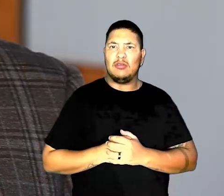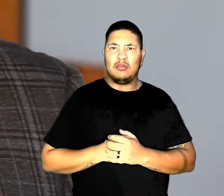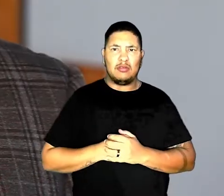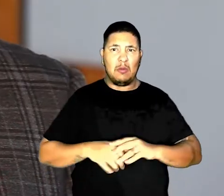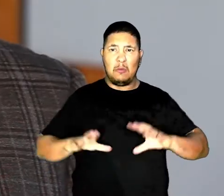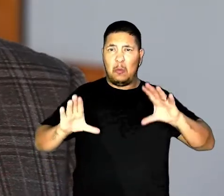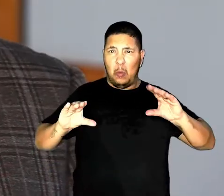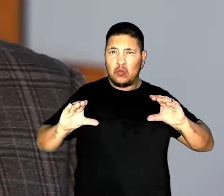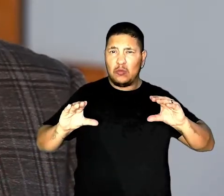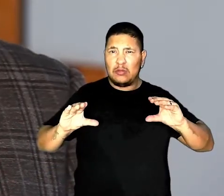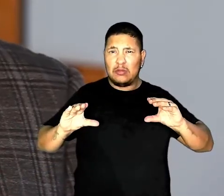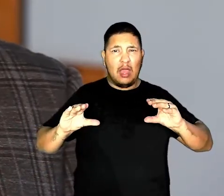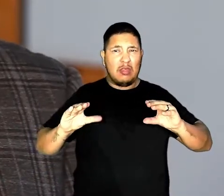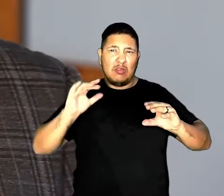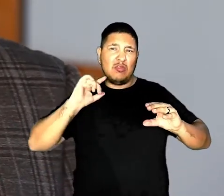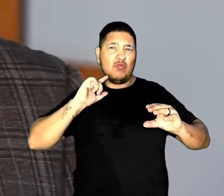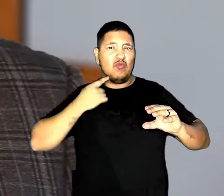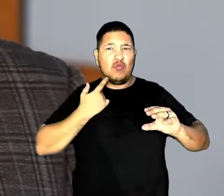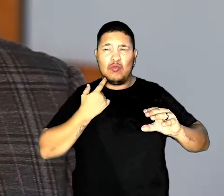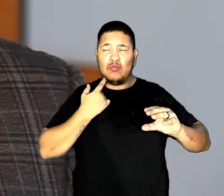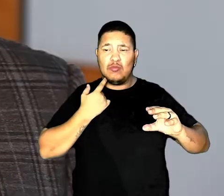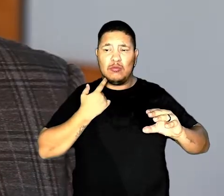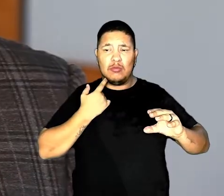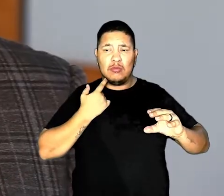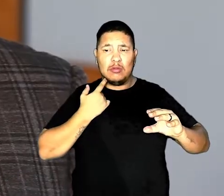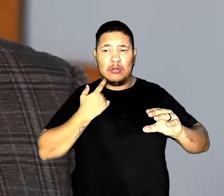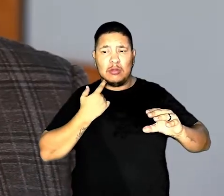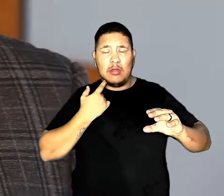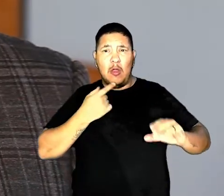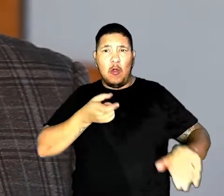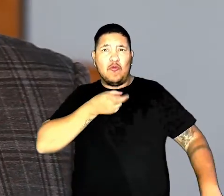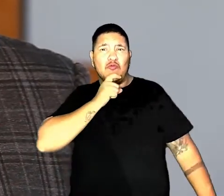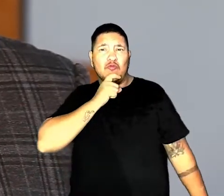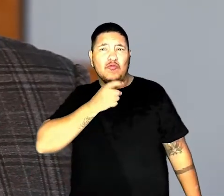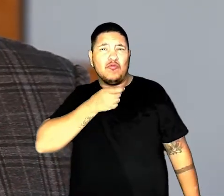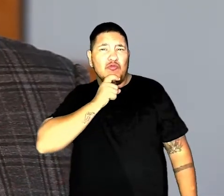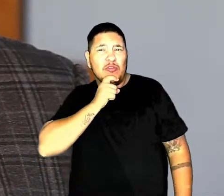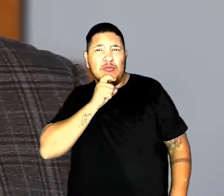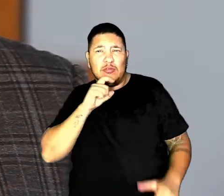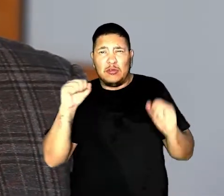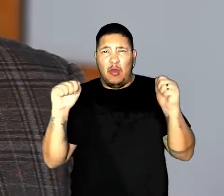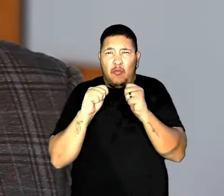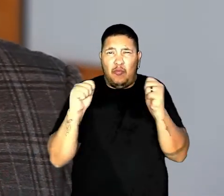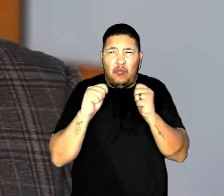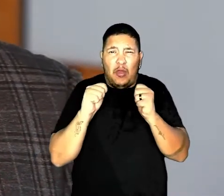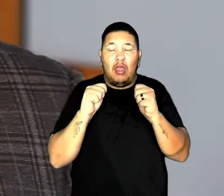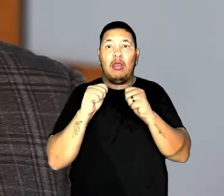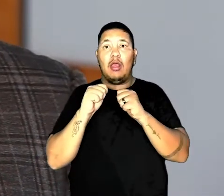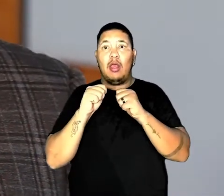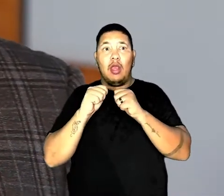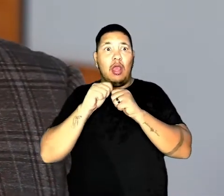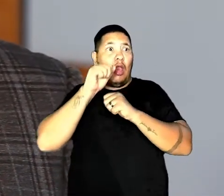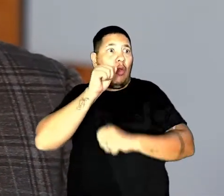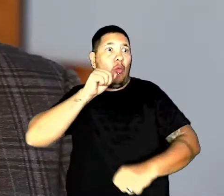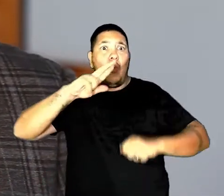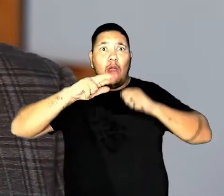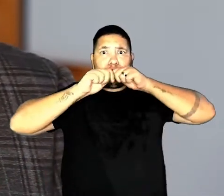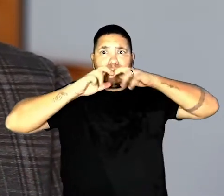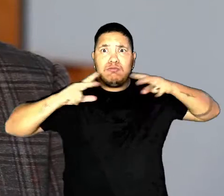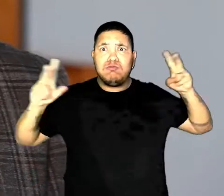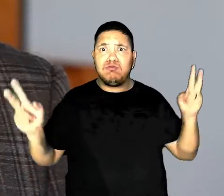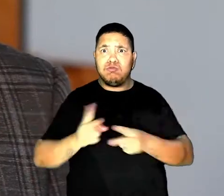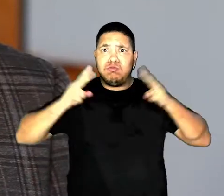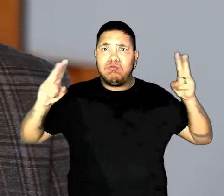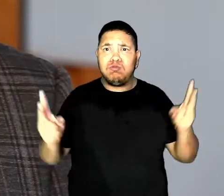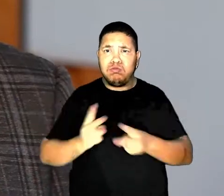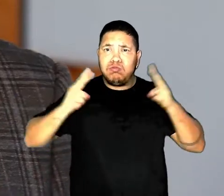colchonetes, embora grossos, encharcados de água, com um frio, muito frio, uma corrente de